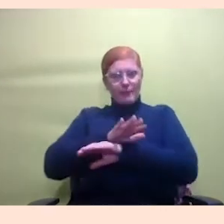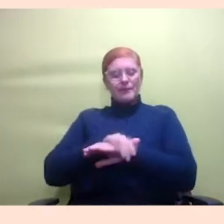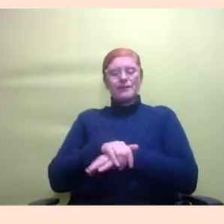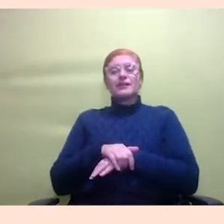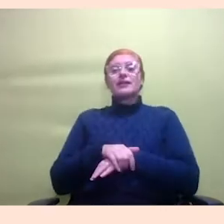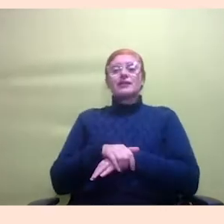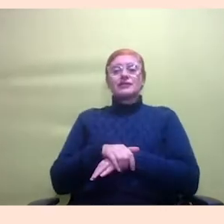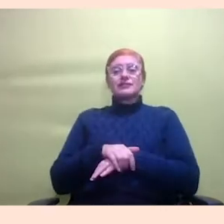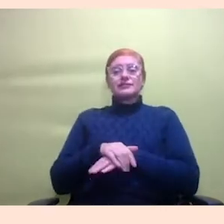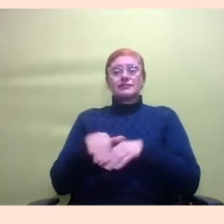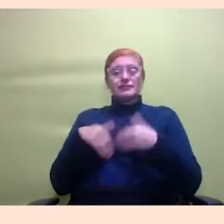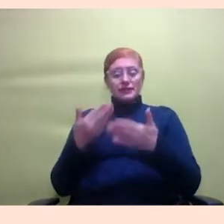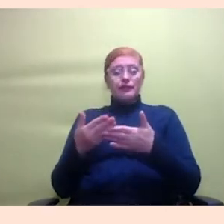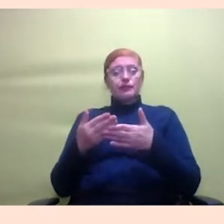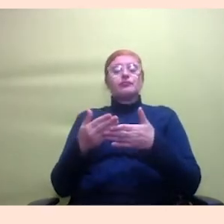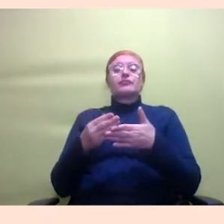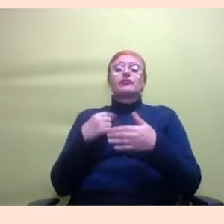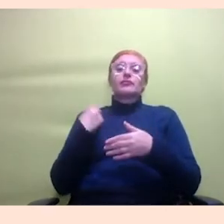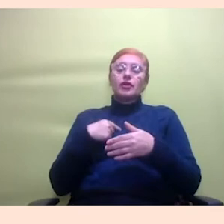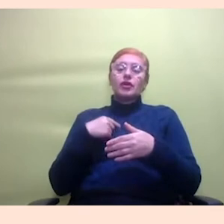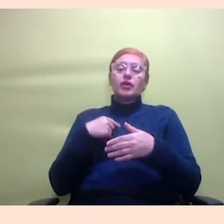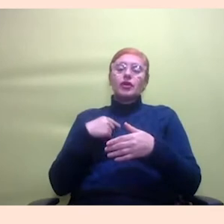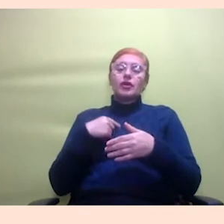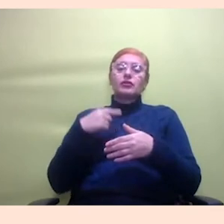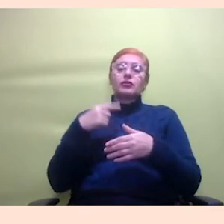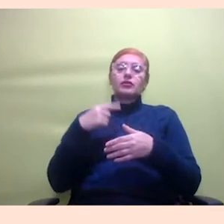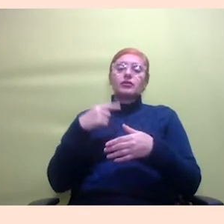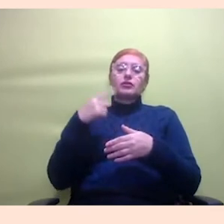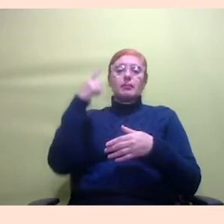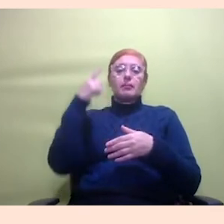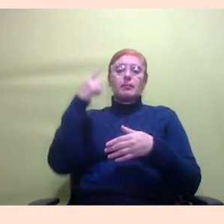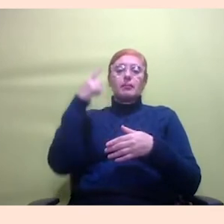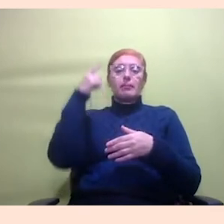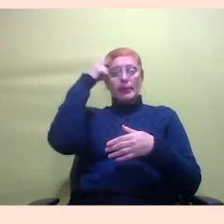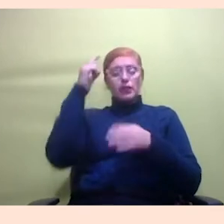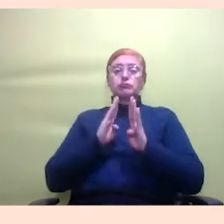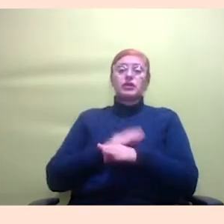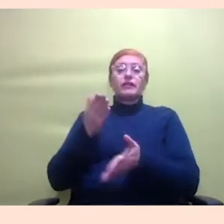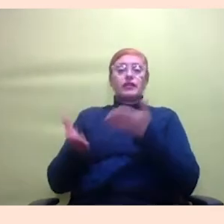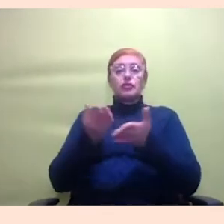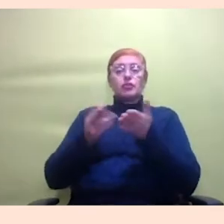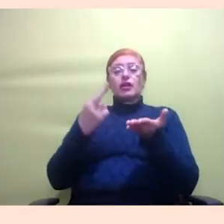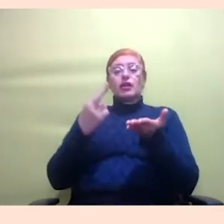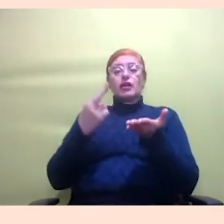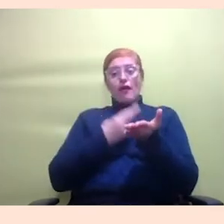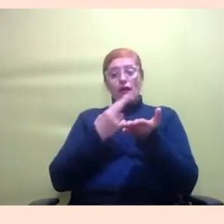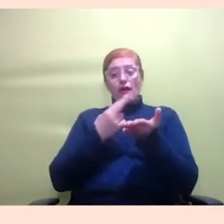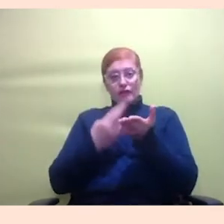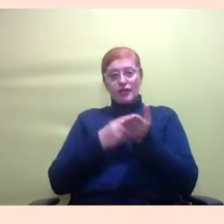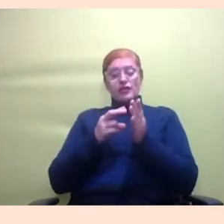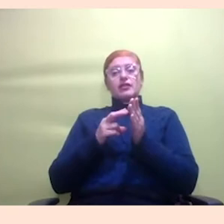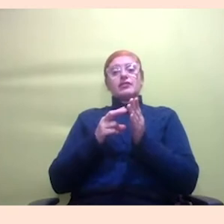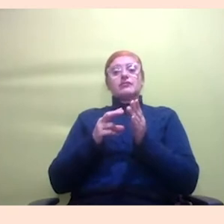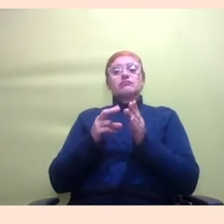a gente pensou nesse período agora e a gente lançou recentemente a revista eletrônica da Tamo Juntas eu acho que o mais bacana